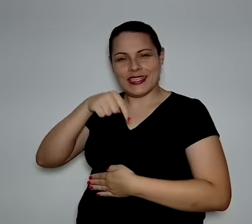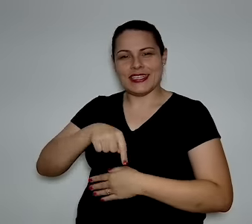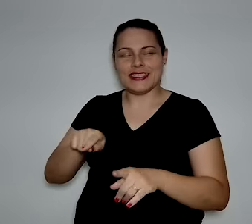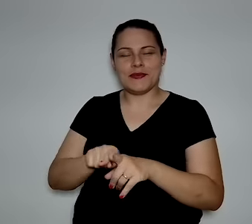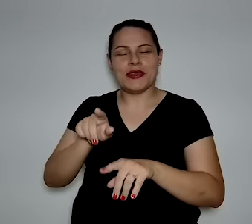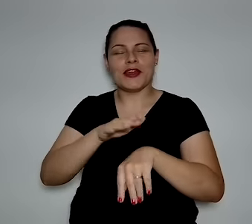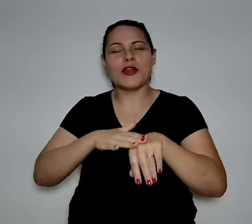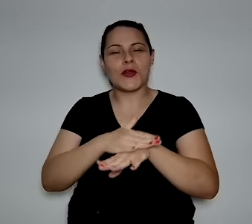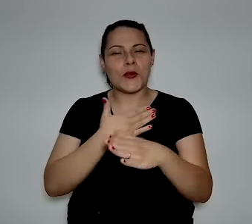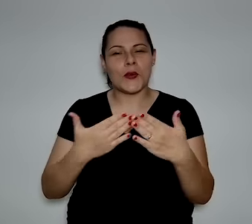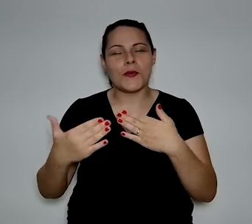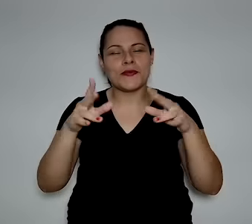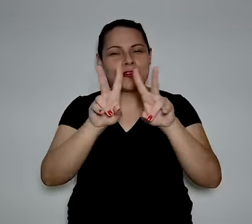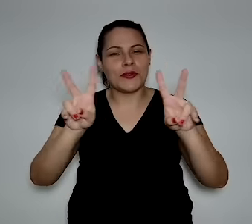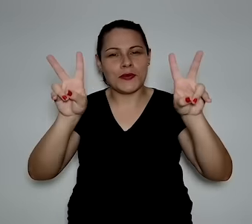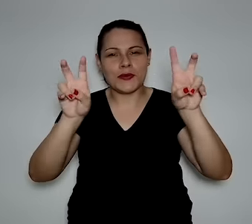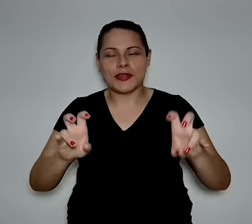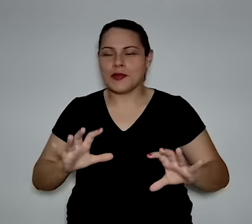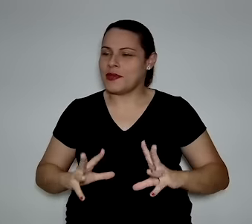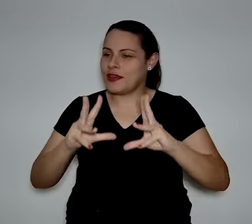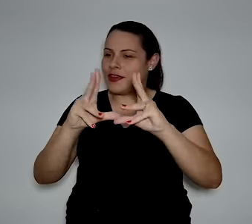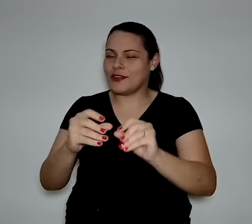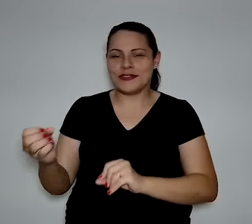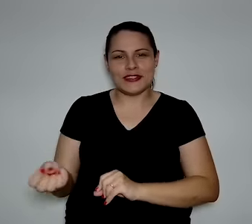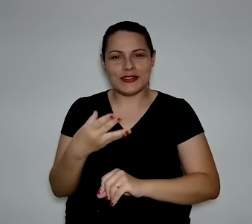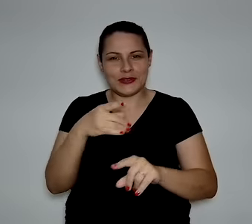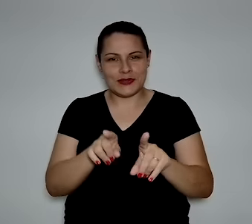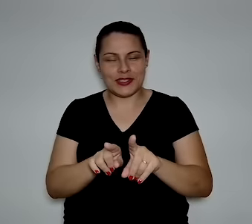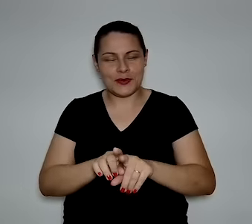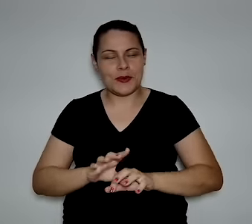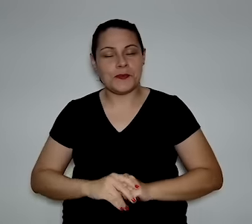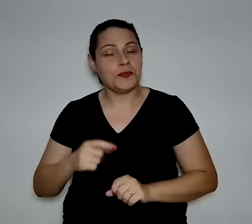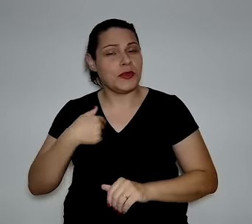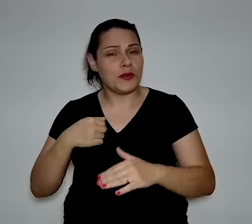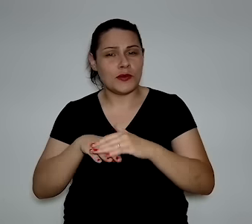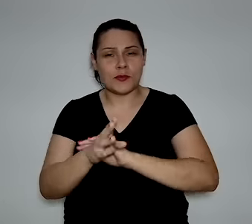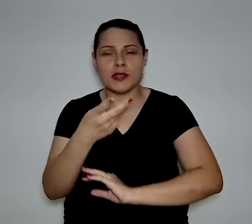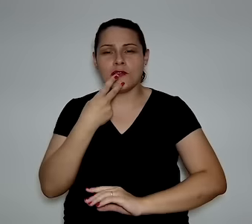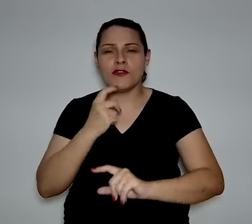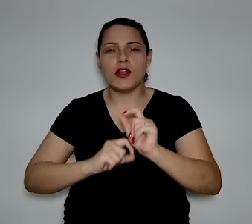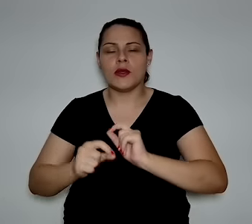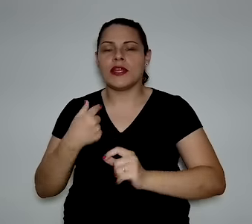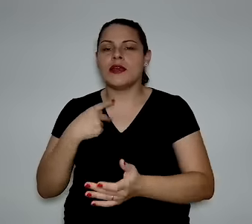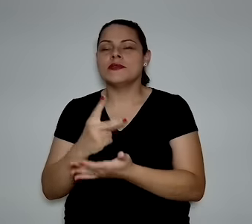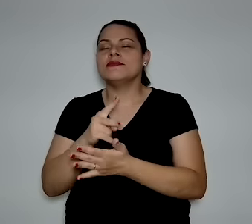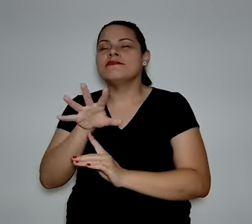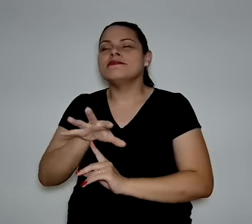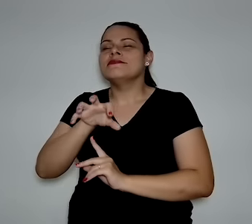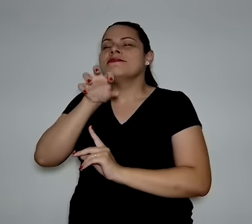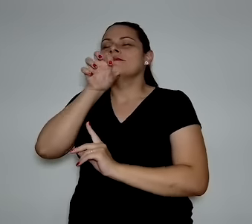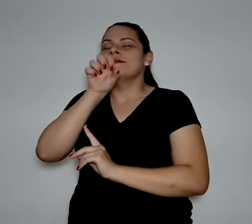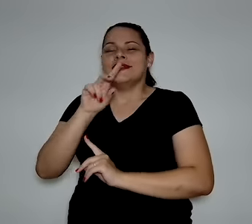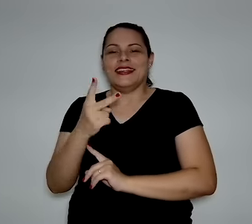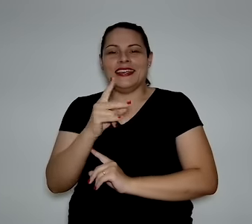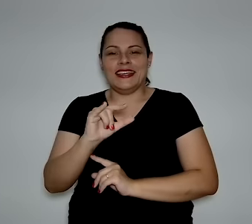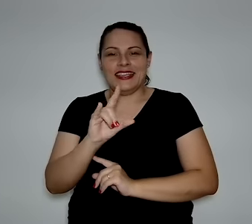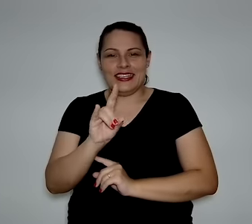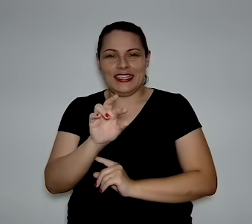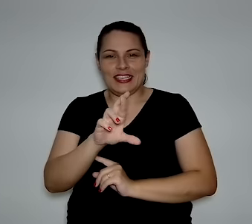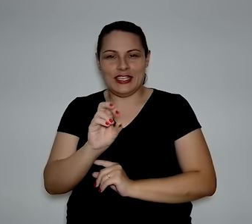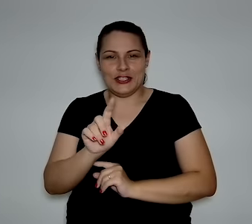aqui falando sobre um tema que está tão latente. Eu costumo dizer que eu tenho respirado hidrogênio.